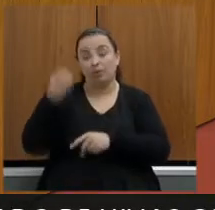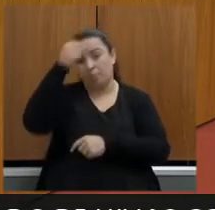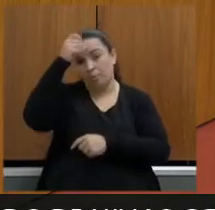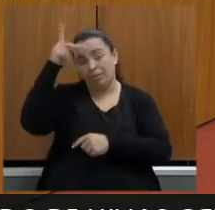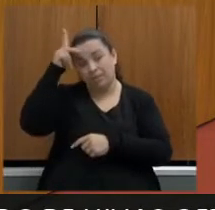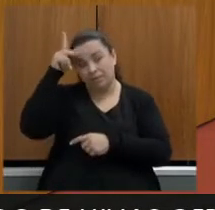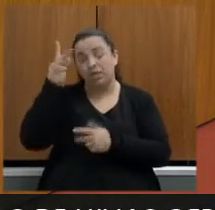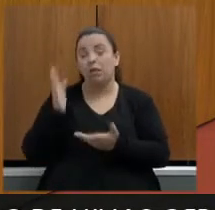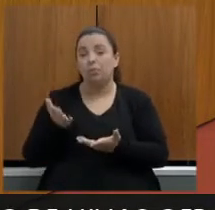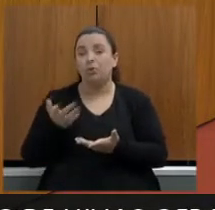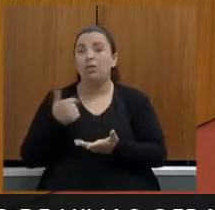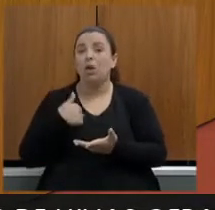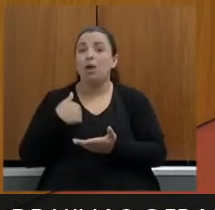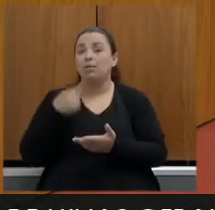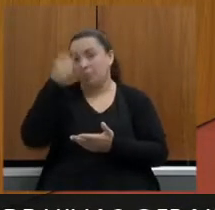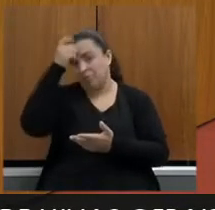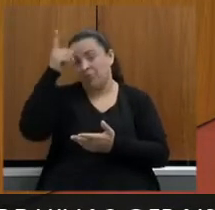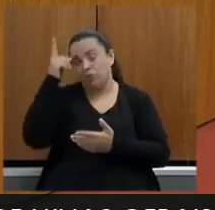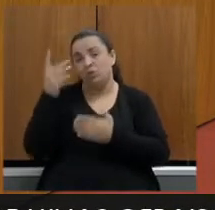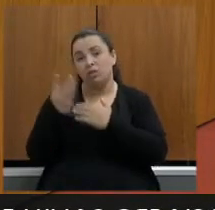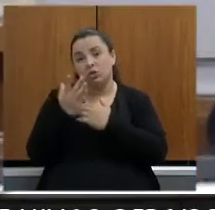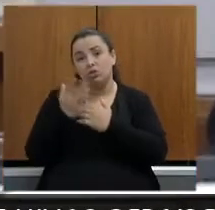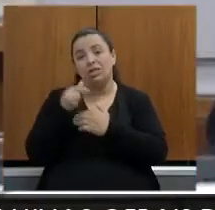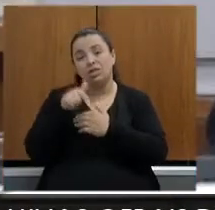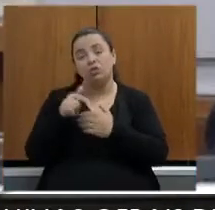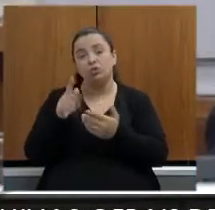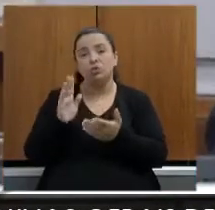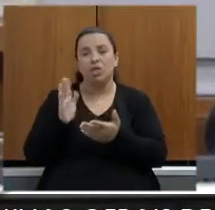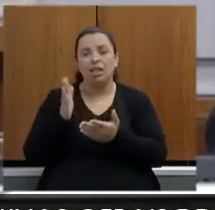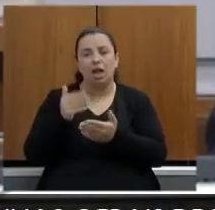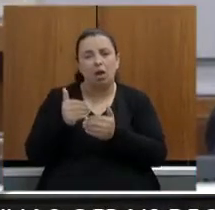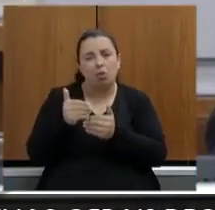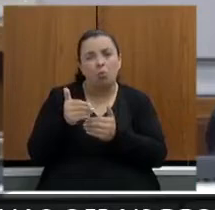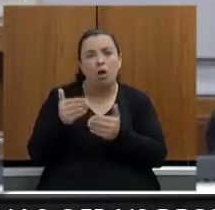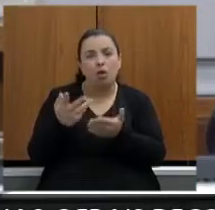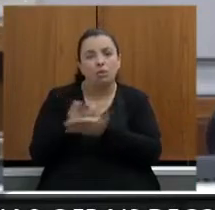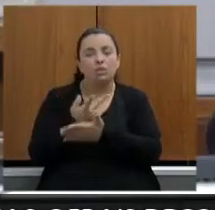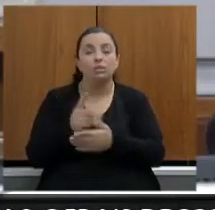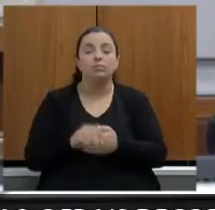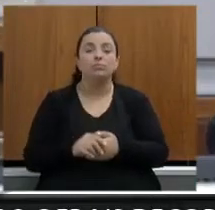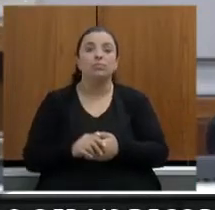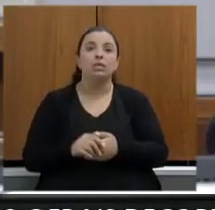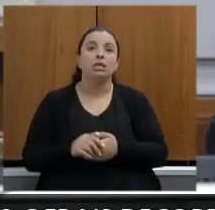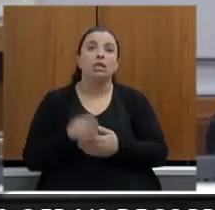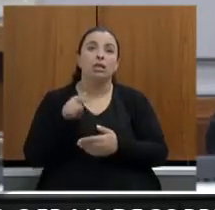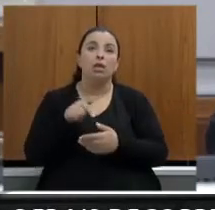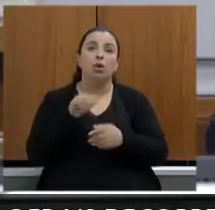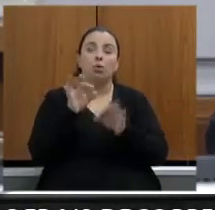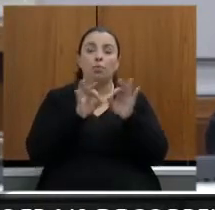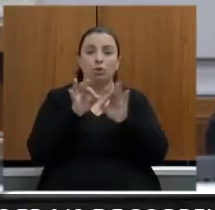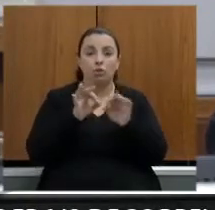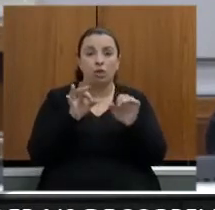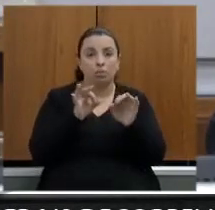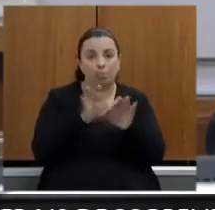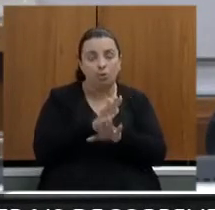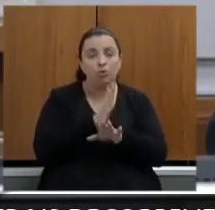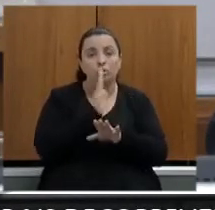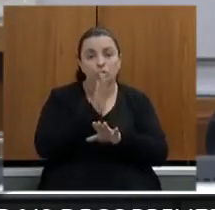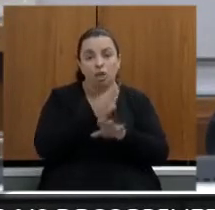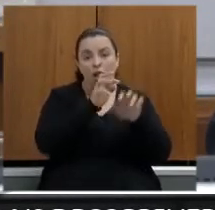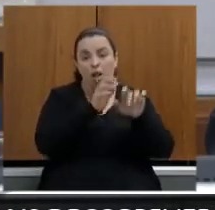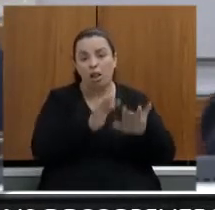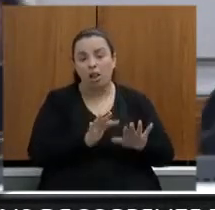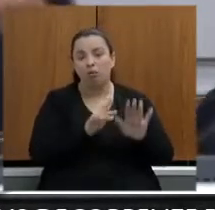prefeituras têm ajudado nisso e no restante que permanece com o Estado o projeto está ao lado concluído a gente pode fazer as